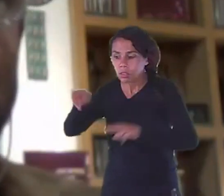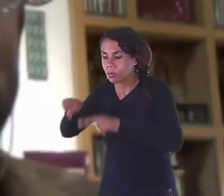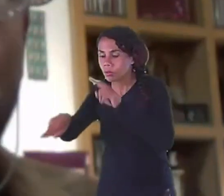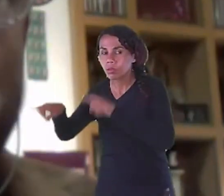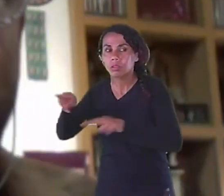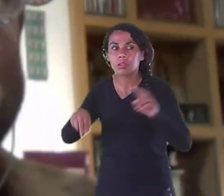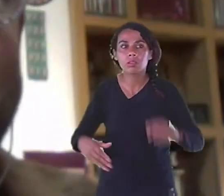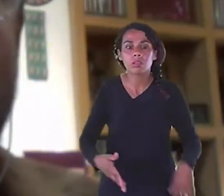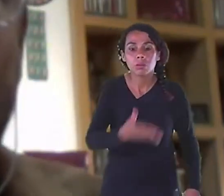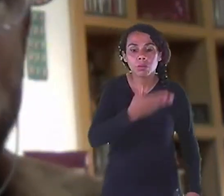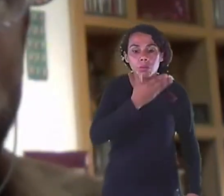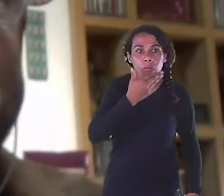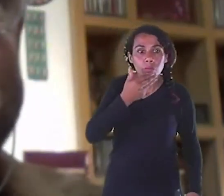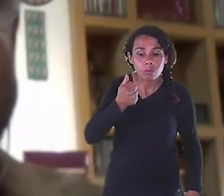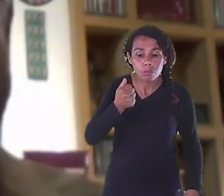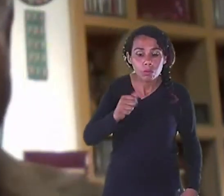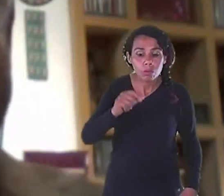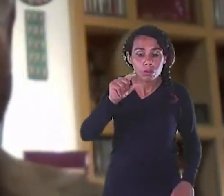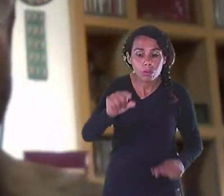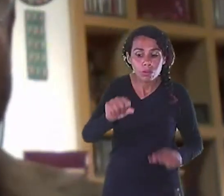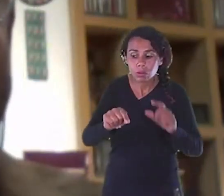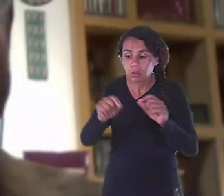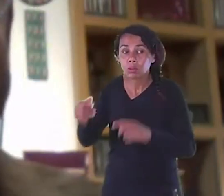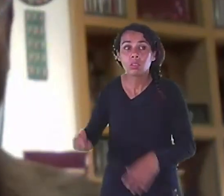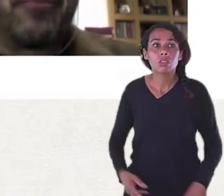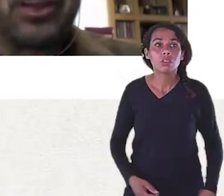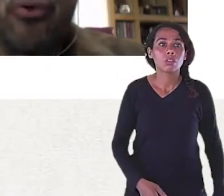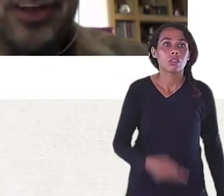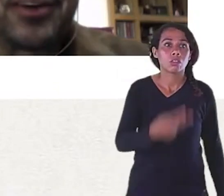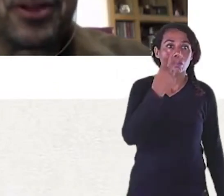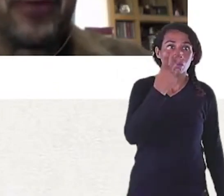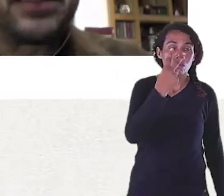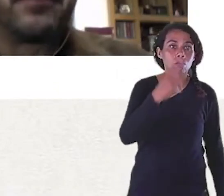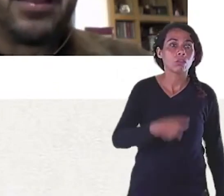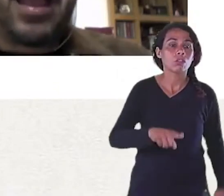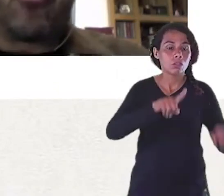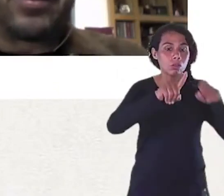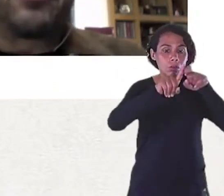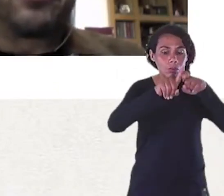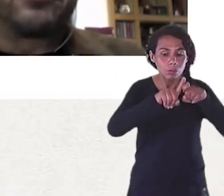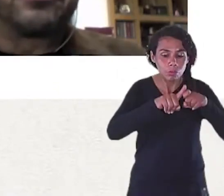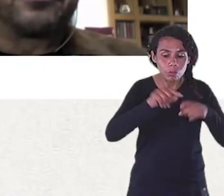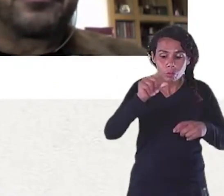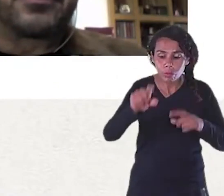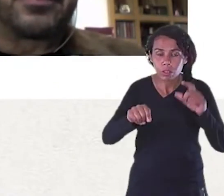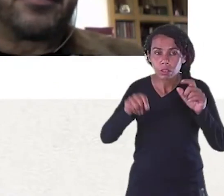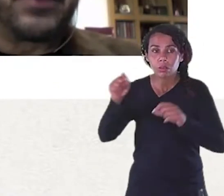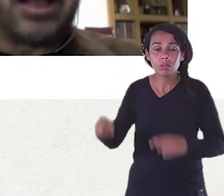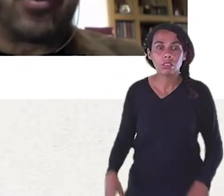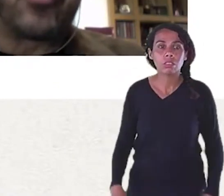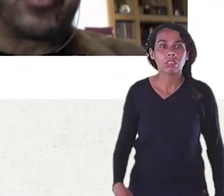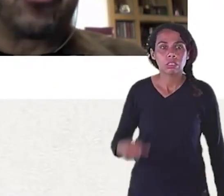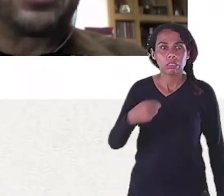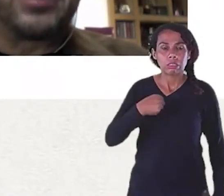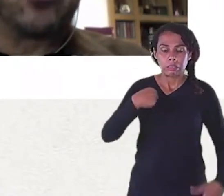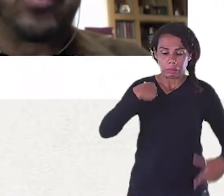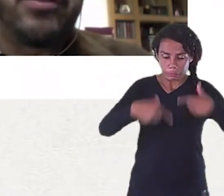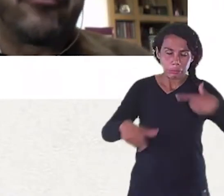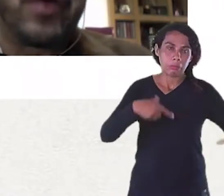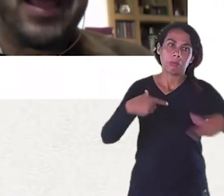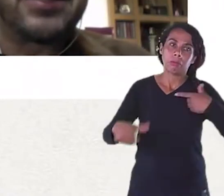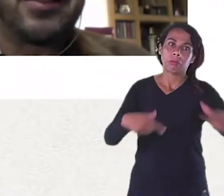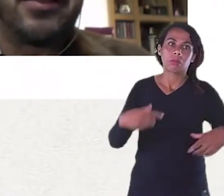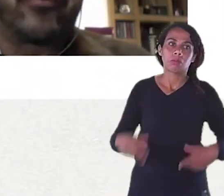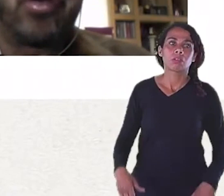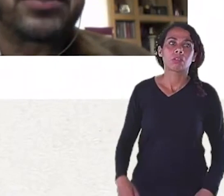Isso eu vou ter que fazer Em dois meses Ai que beleza É muita coisa Vai dormir que horas Agora O que acontece